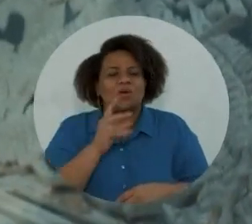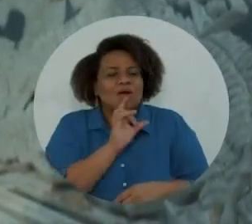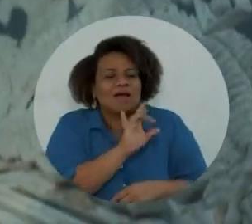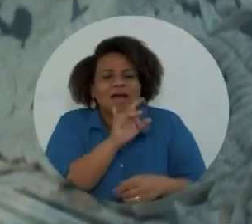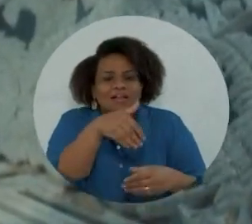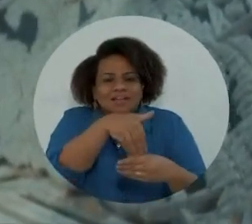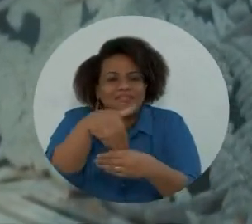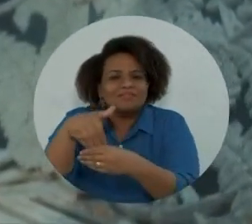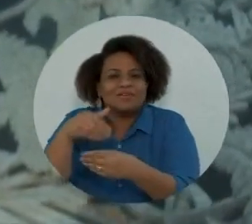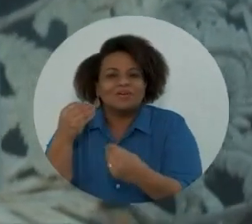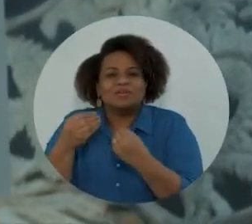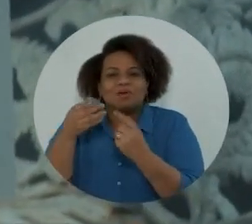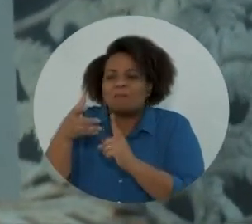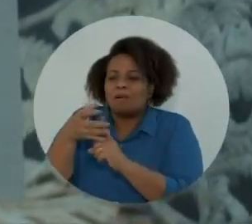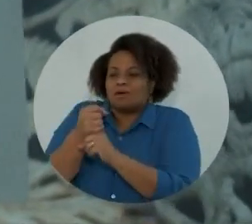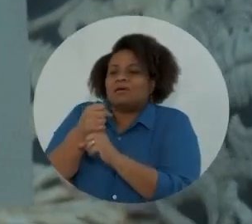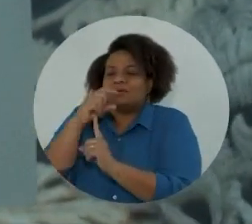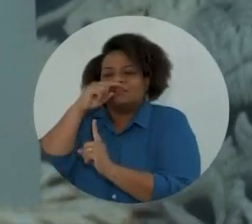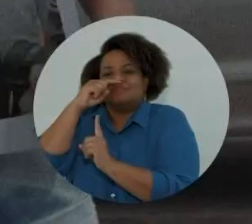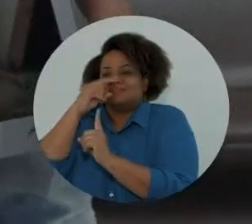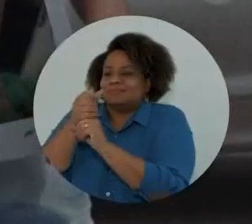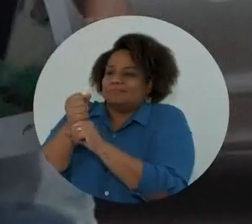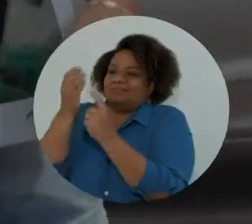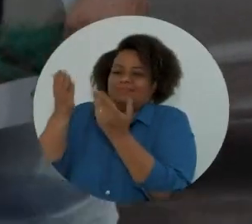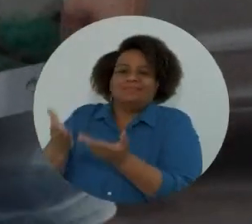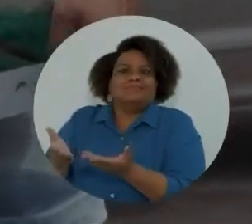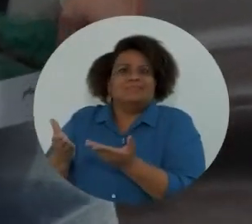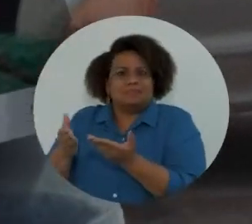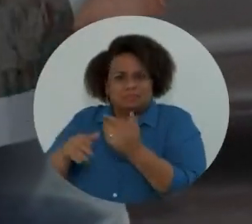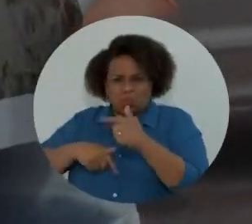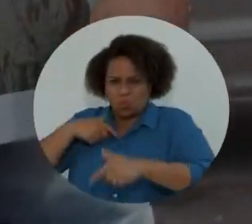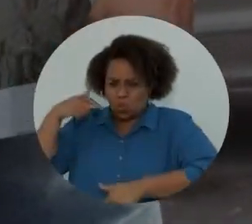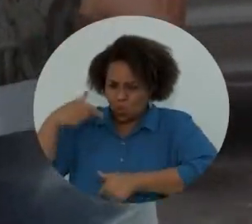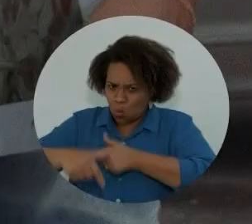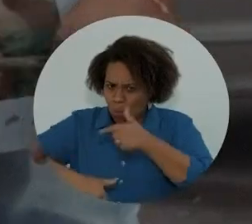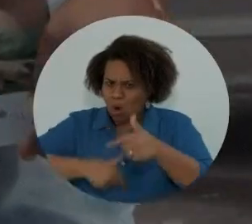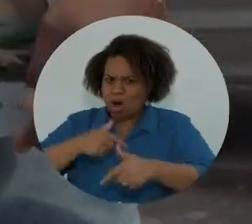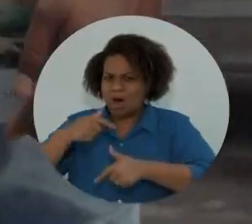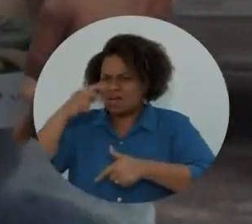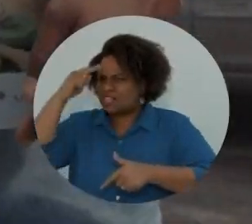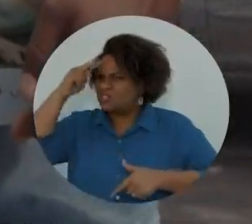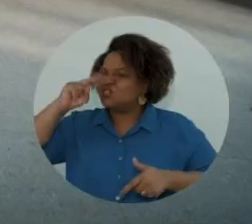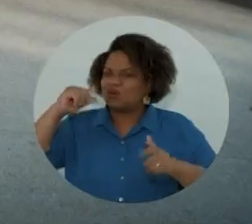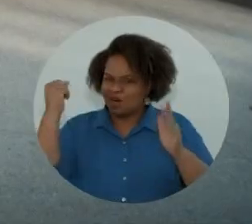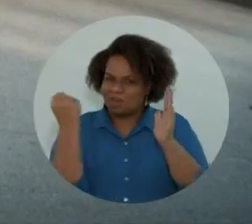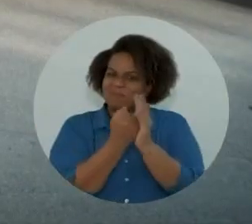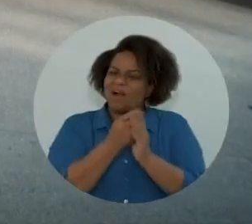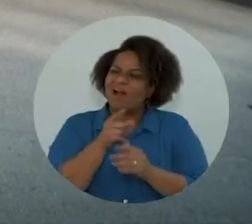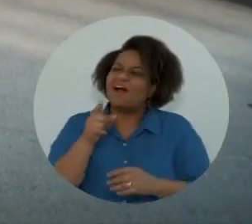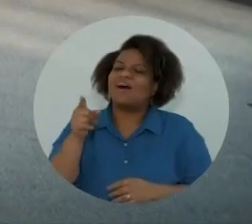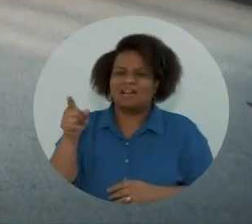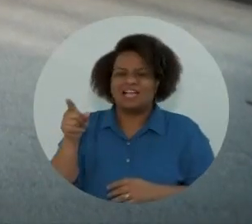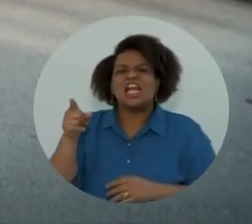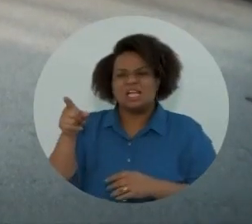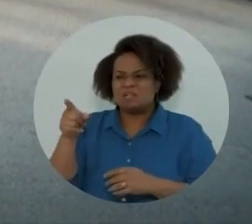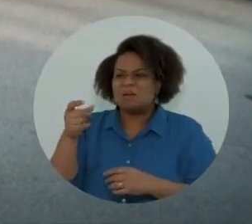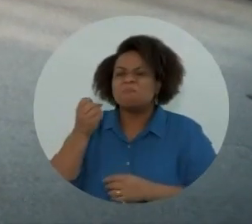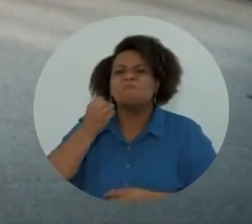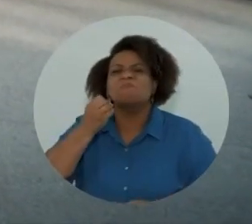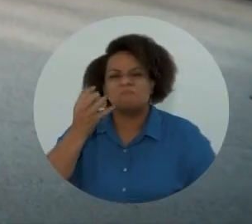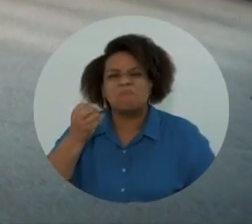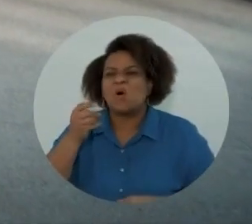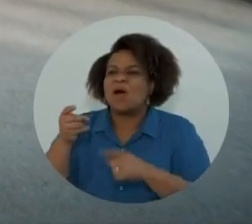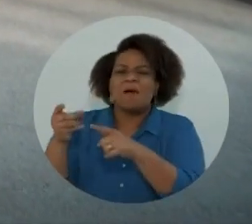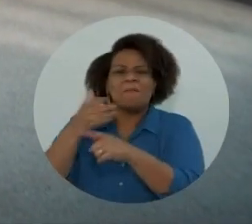Como é que a gente não fica agarradinho com um cara assim? Trabalhou foi muito. E fez história, danado. O cara precisa ser bom